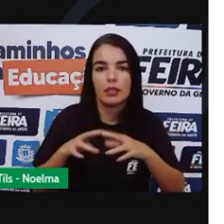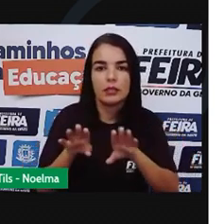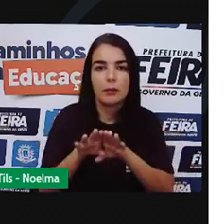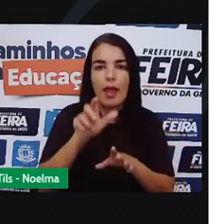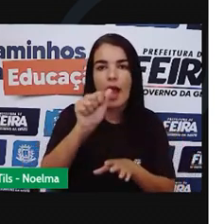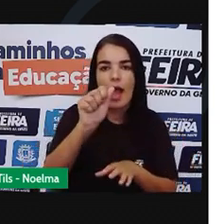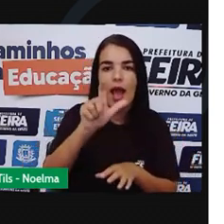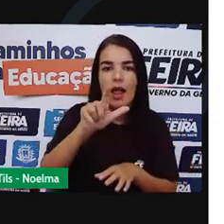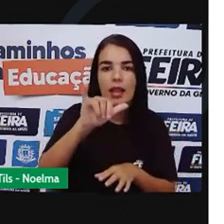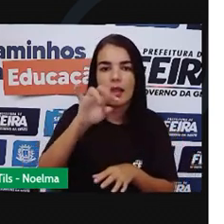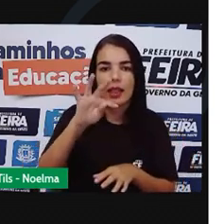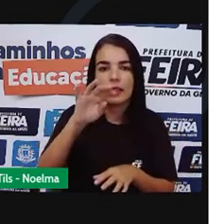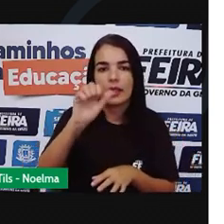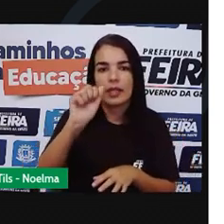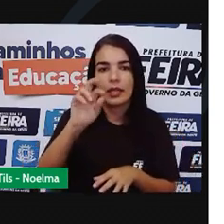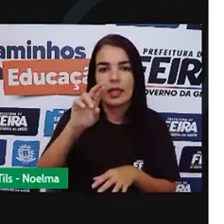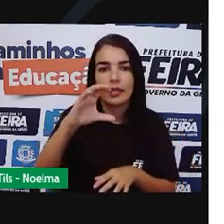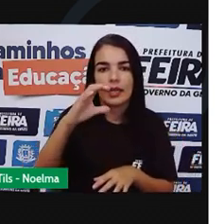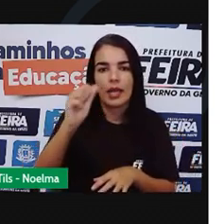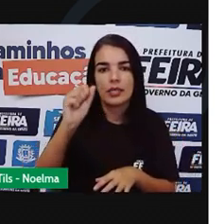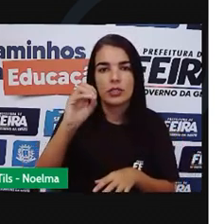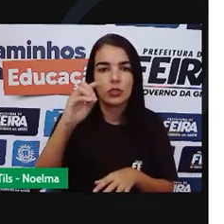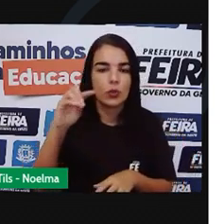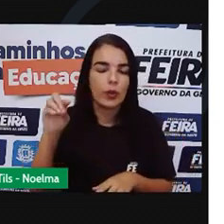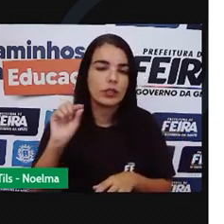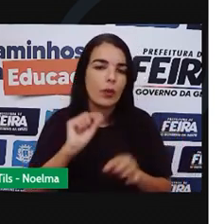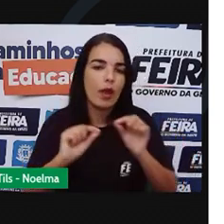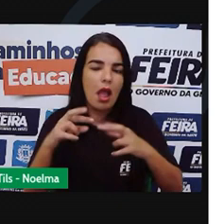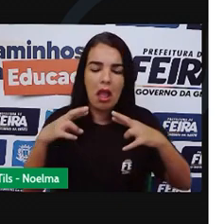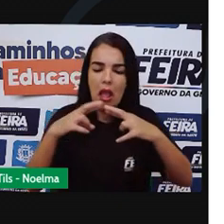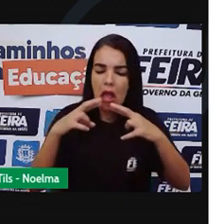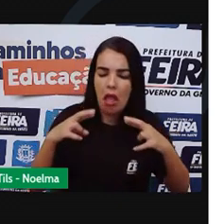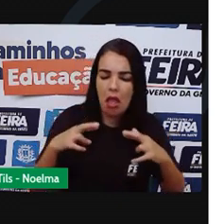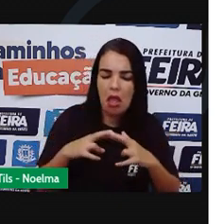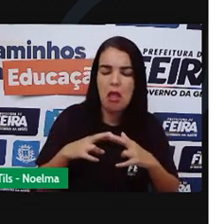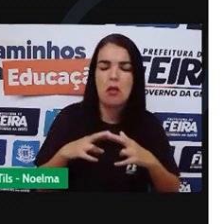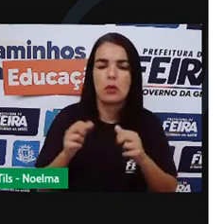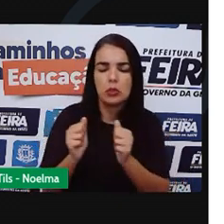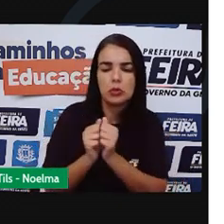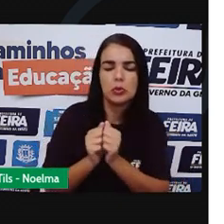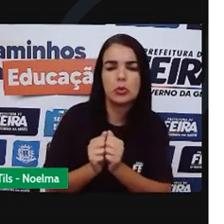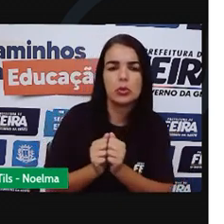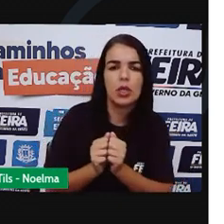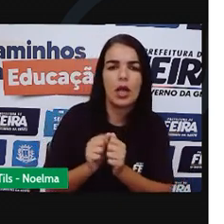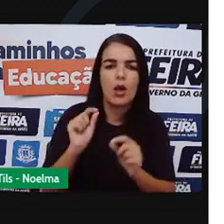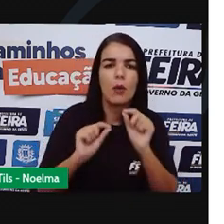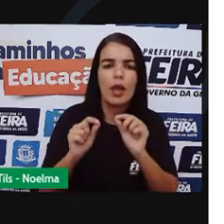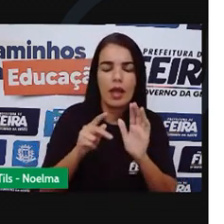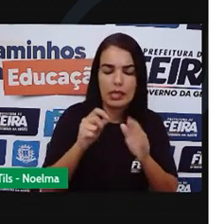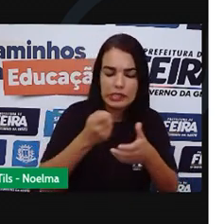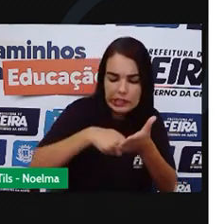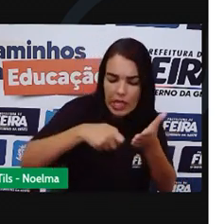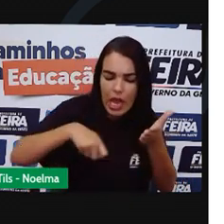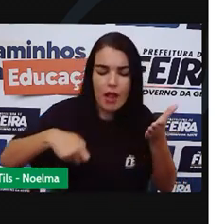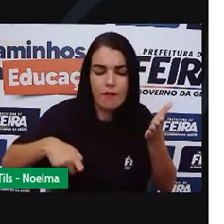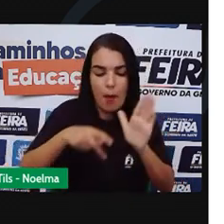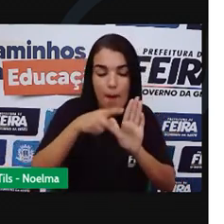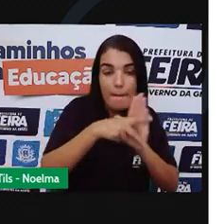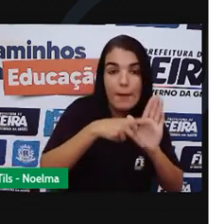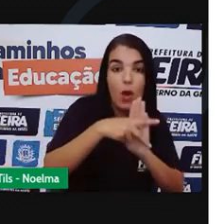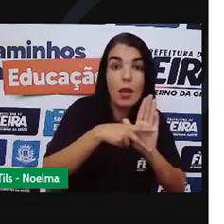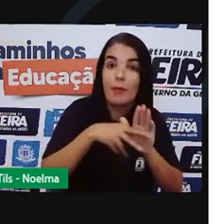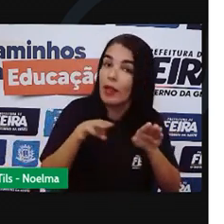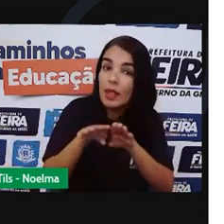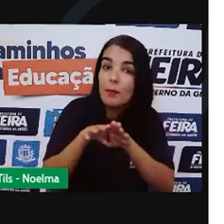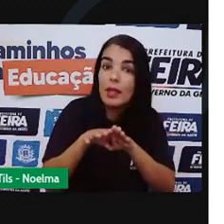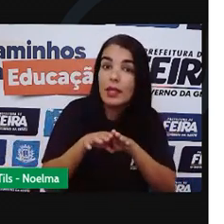Que nós usamos Rimas E aliterações Quando escrevemos Poemas Isso é muito comum Também Em música